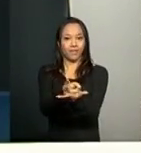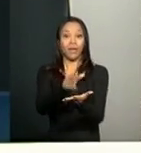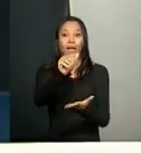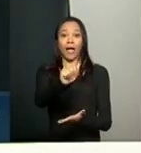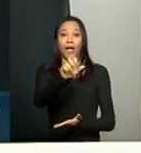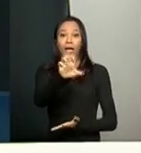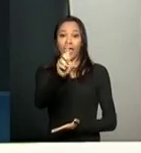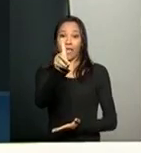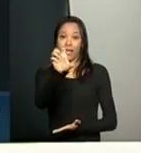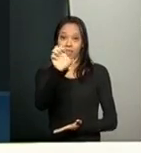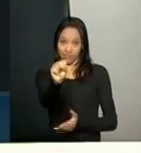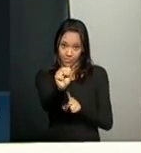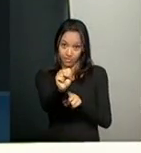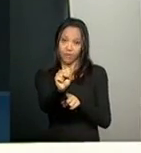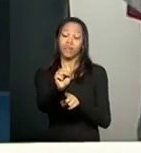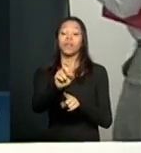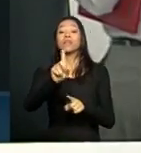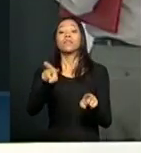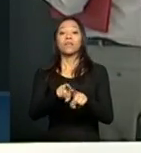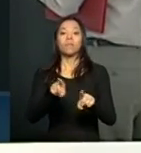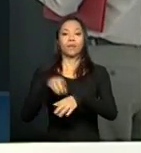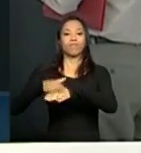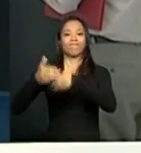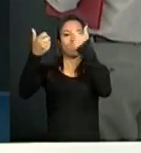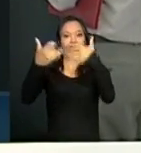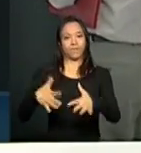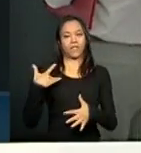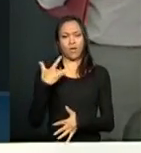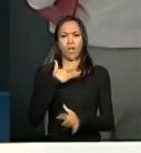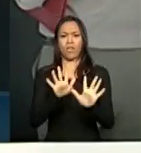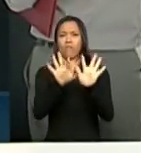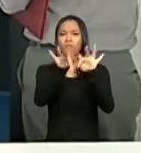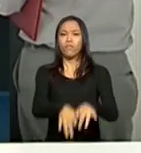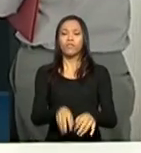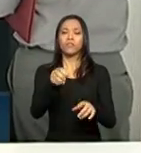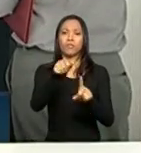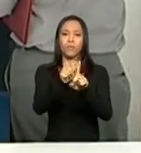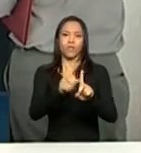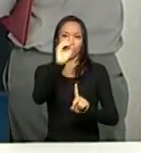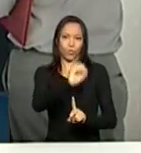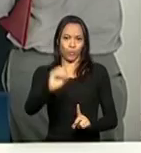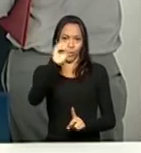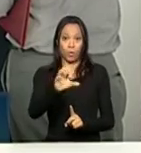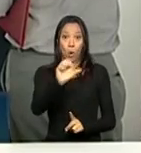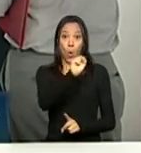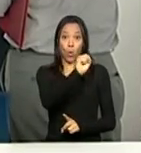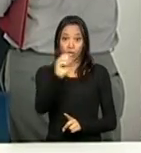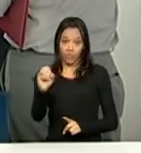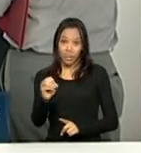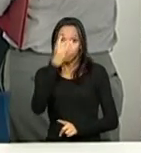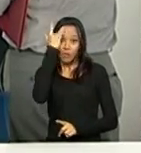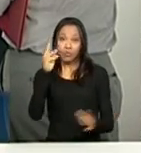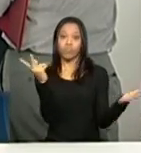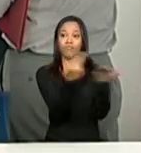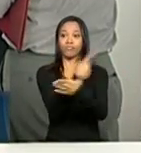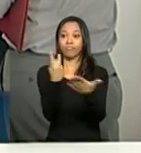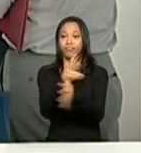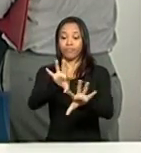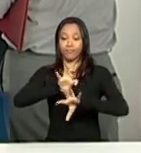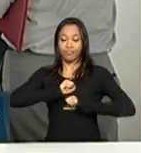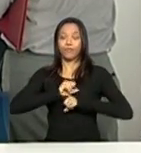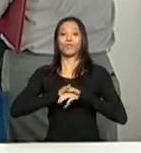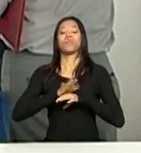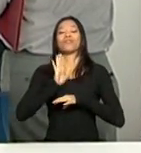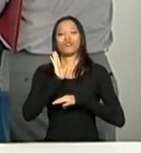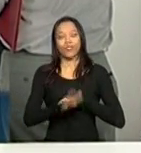a Aedes. Segundo o Ministério da Saúde, até o fim de outubro, mais de 800 casos da doença febre chikungunya já haviam